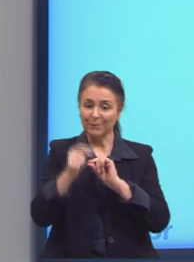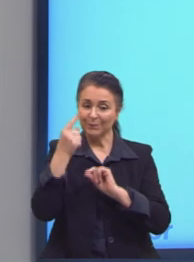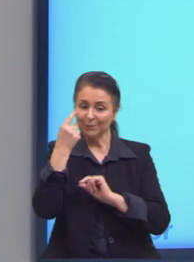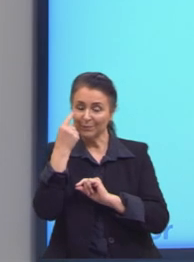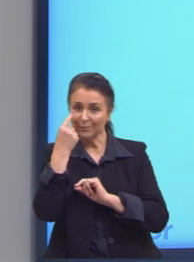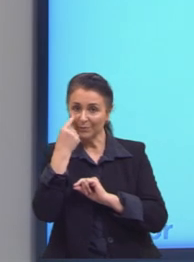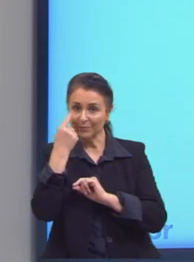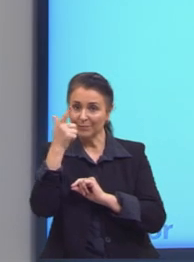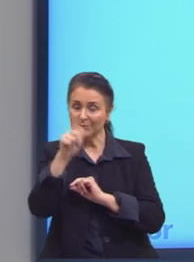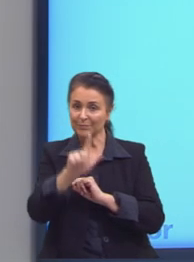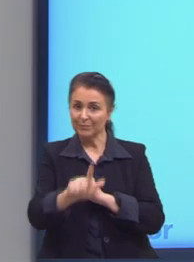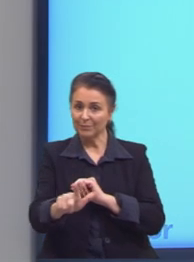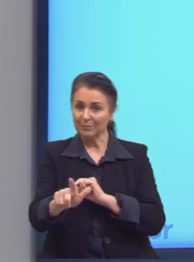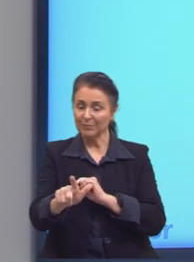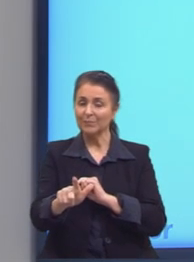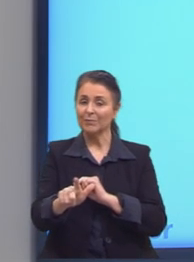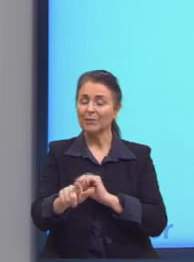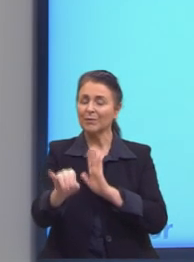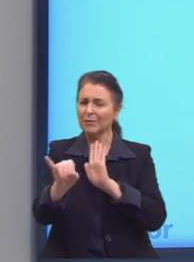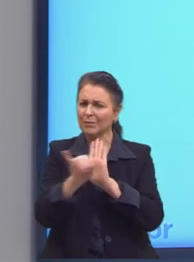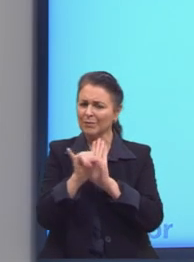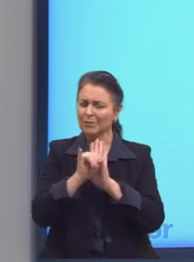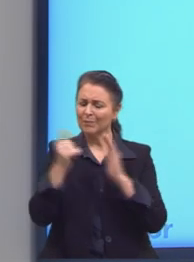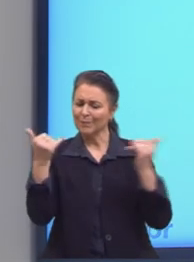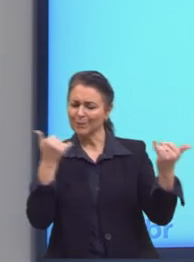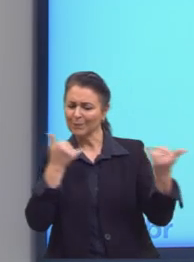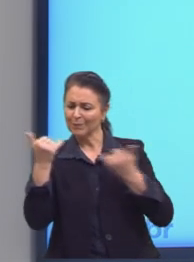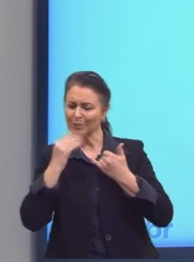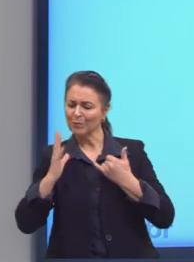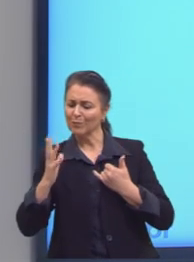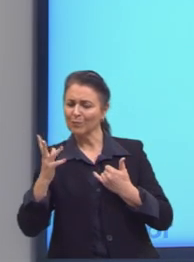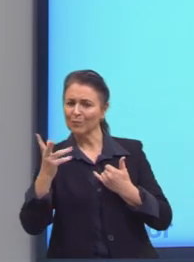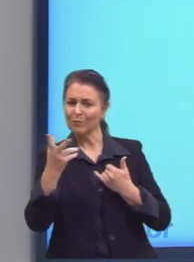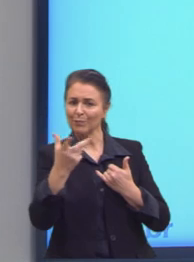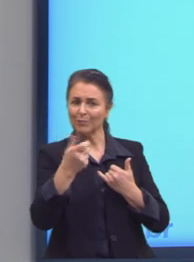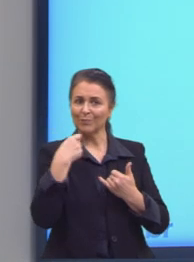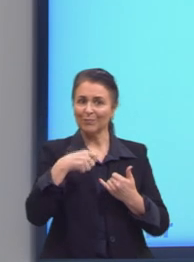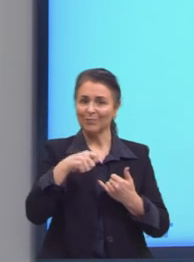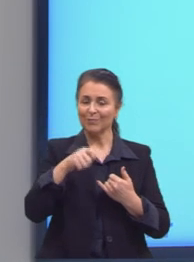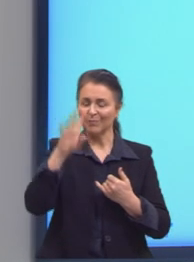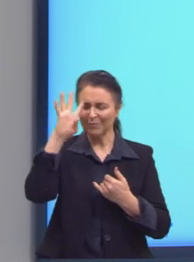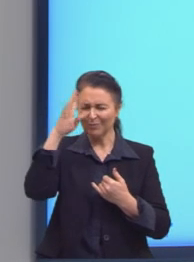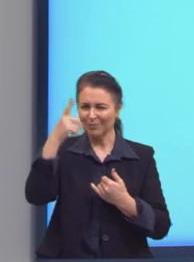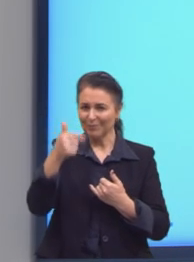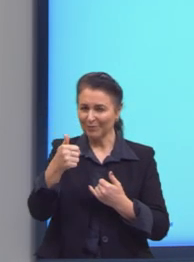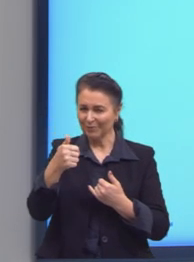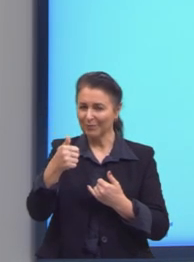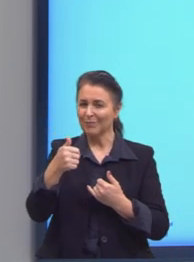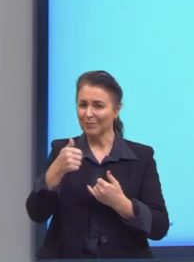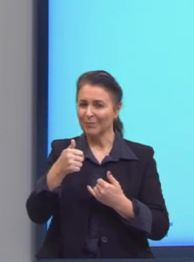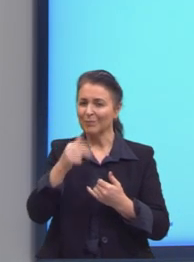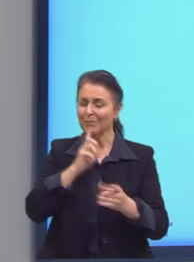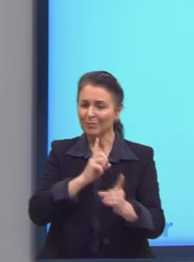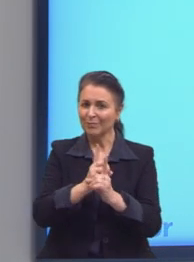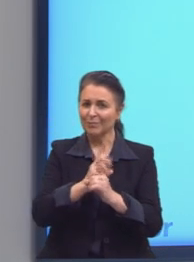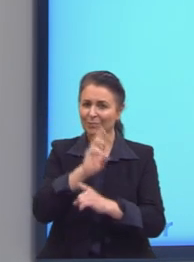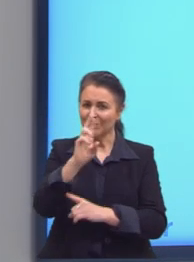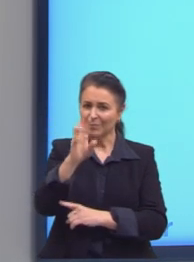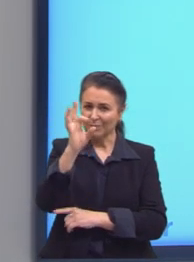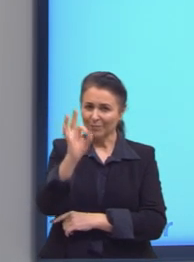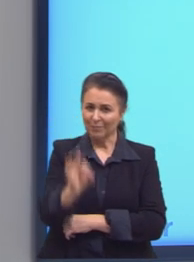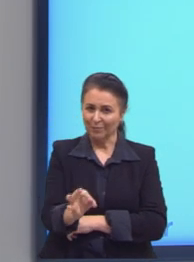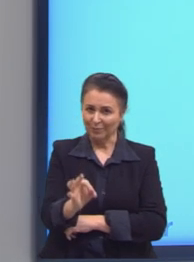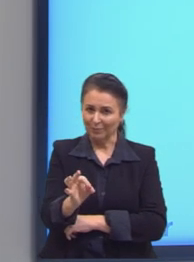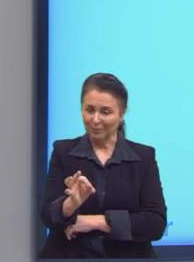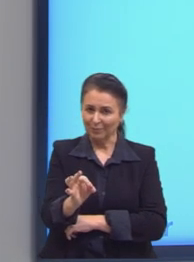novo, vamos tentar identificar as informações que a gente precisa para resolver essa questão, tá? Então, aqui nós temos,